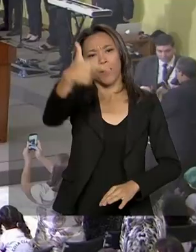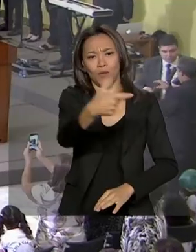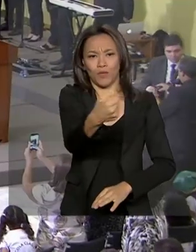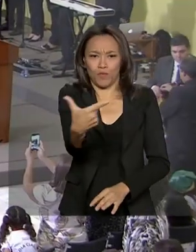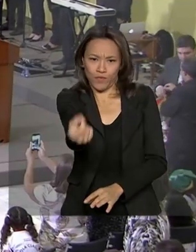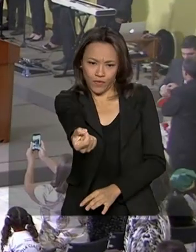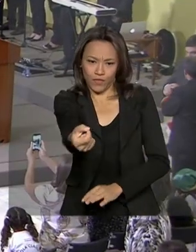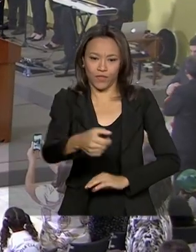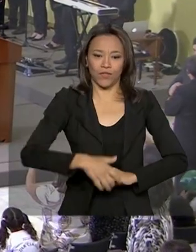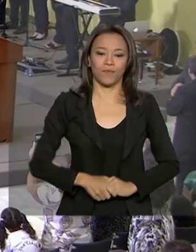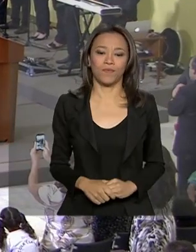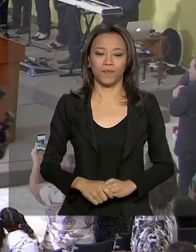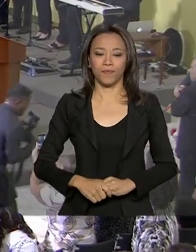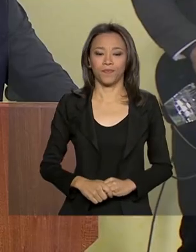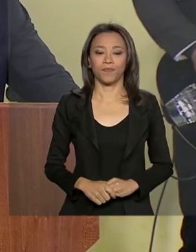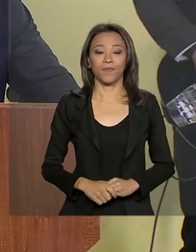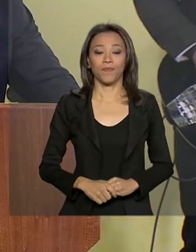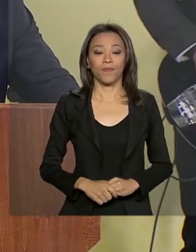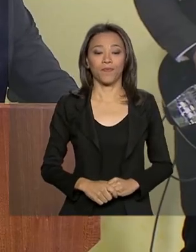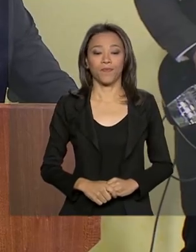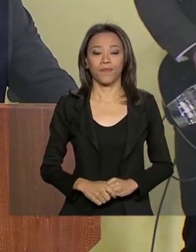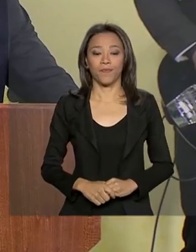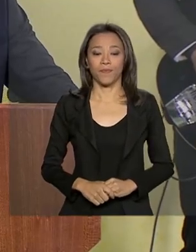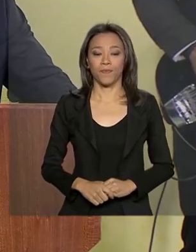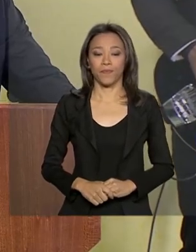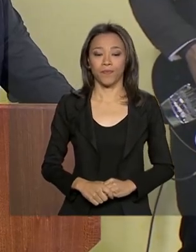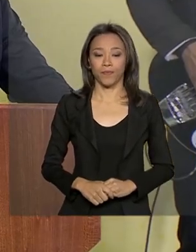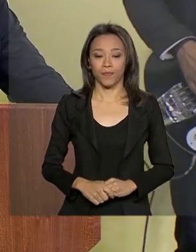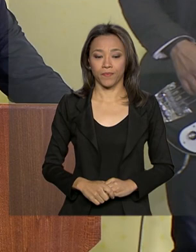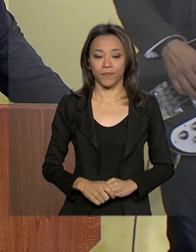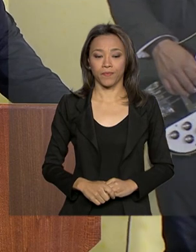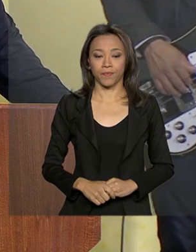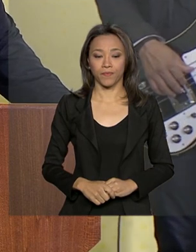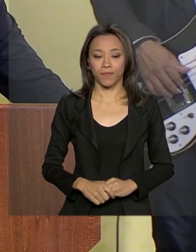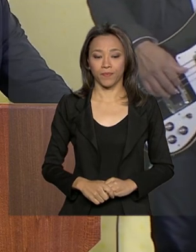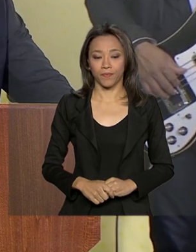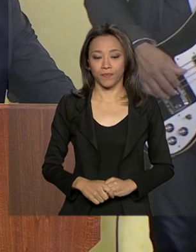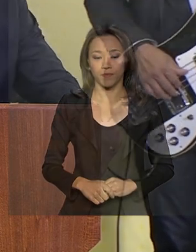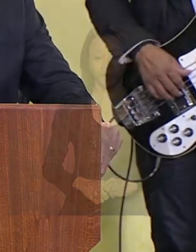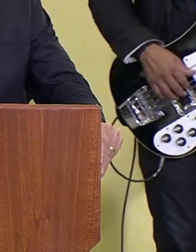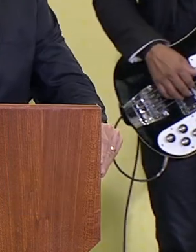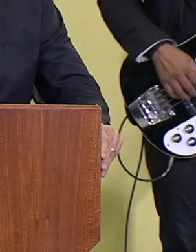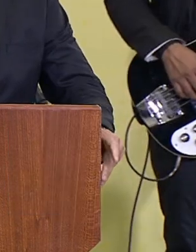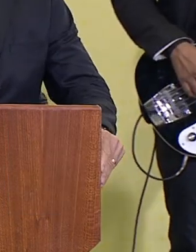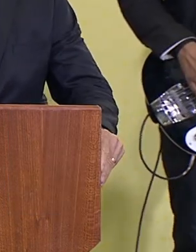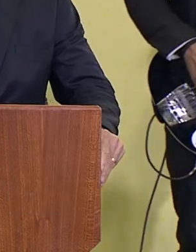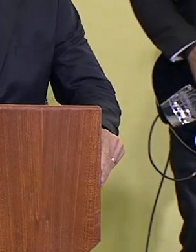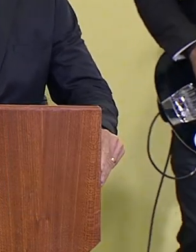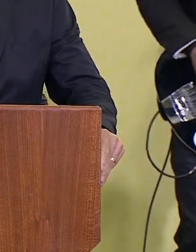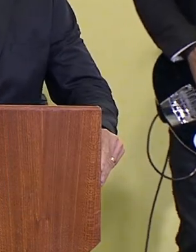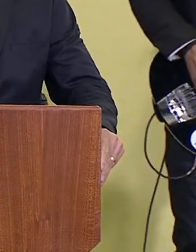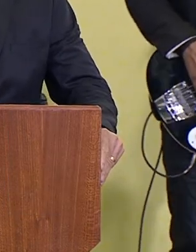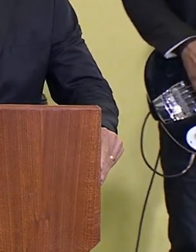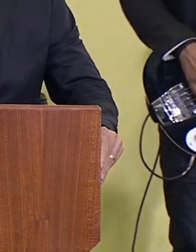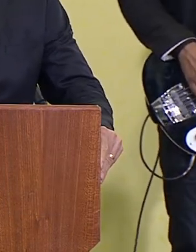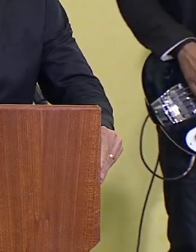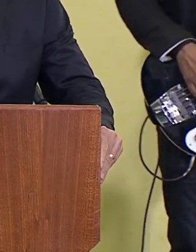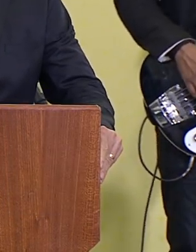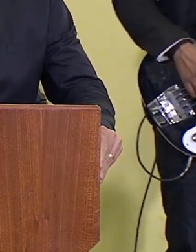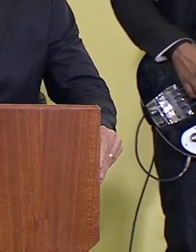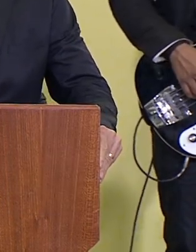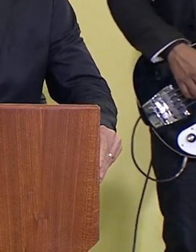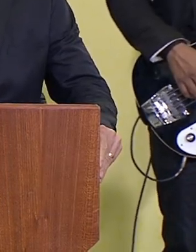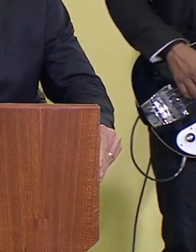Desejar a todos os 210 milhões de brasileiros um Feliz Natal,